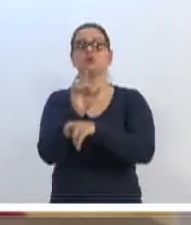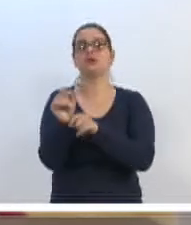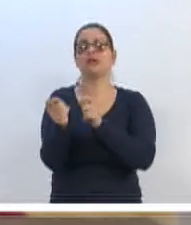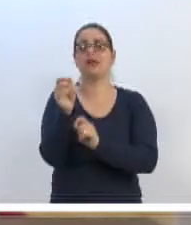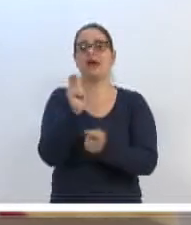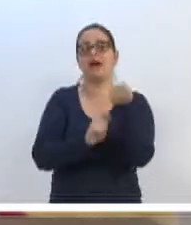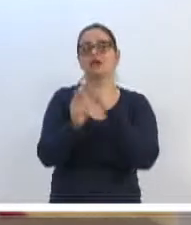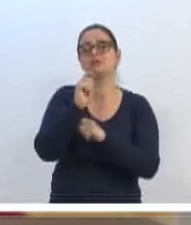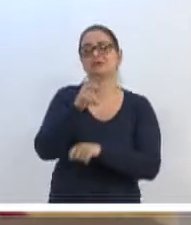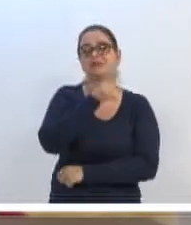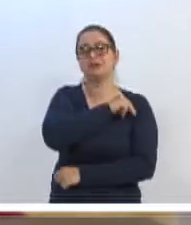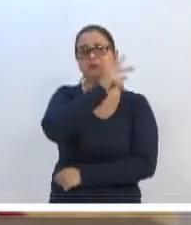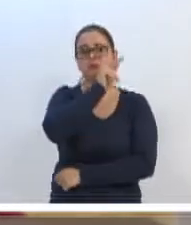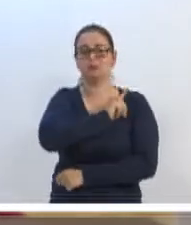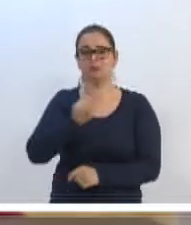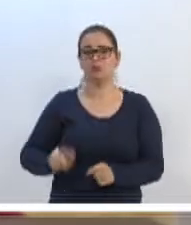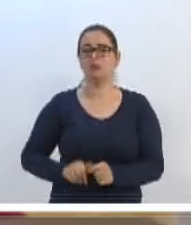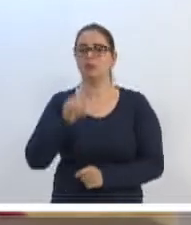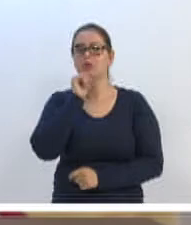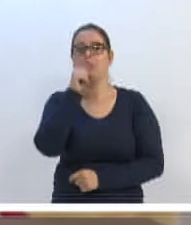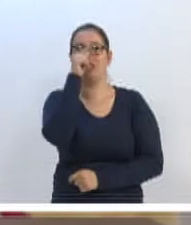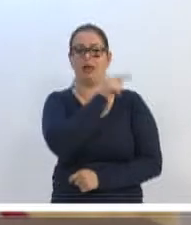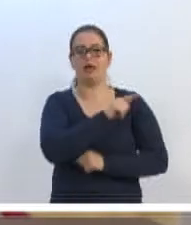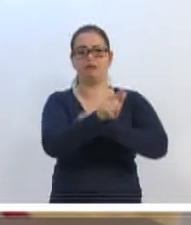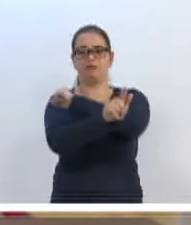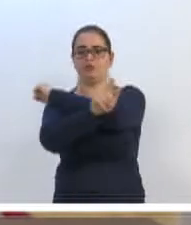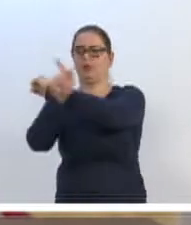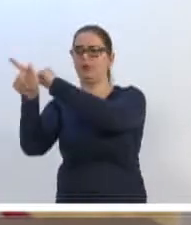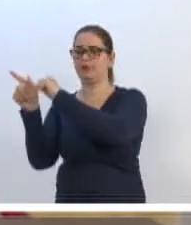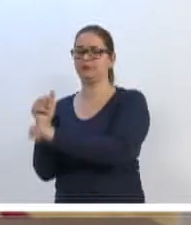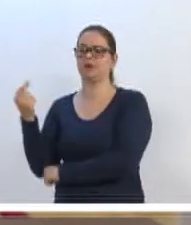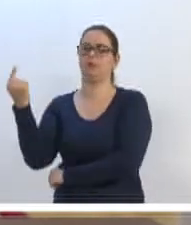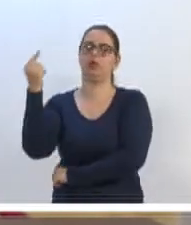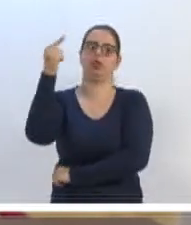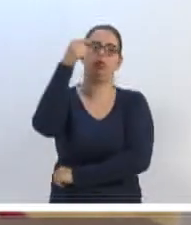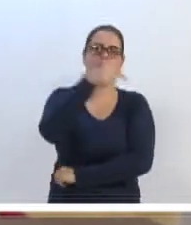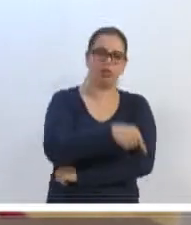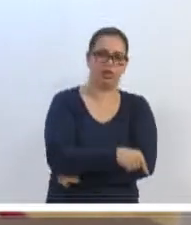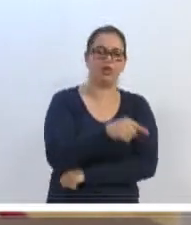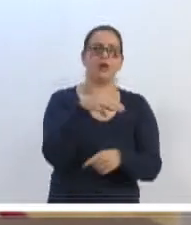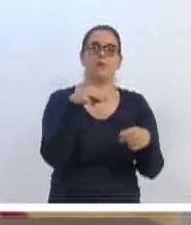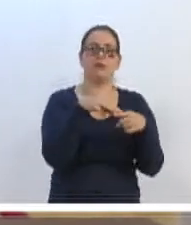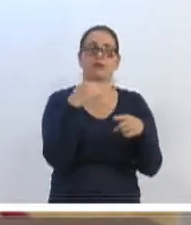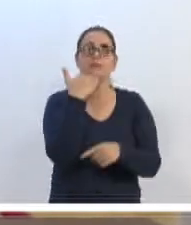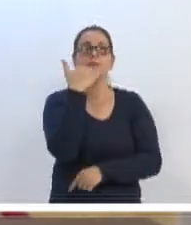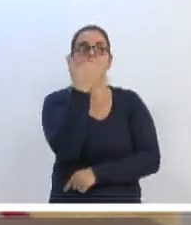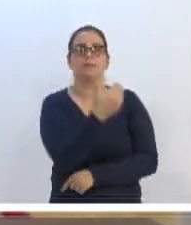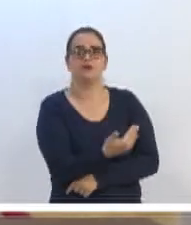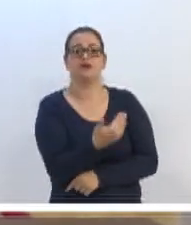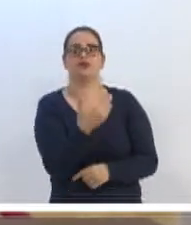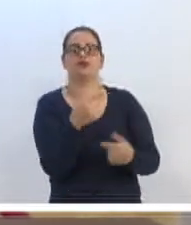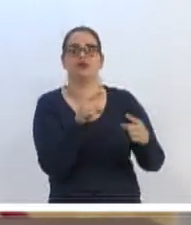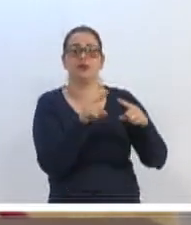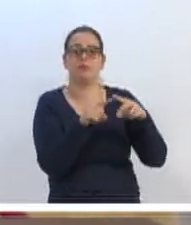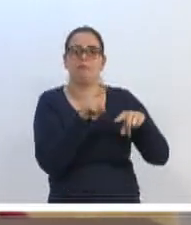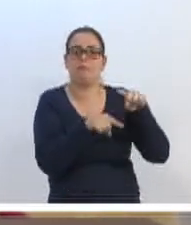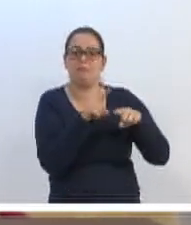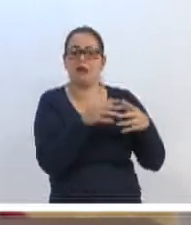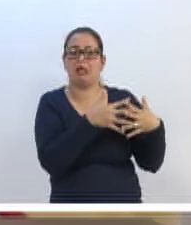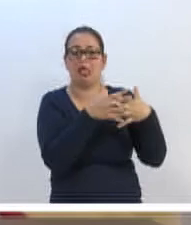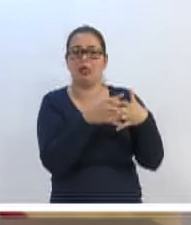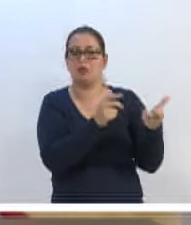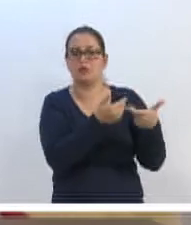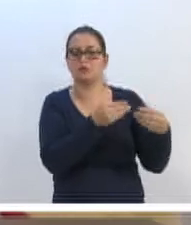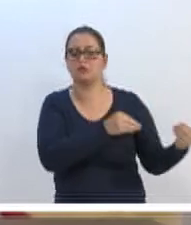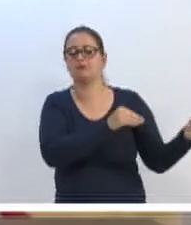administração pública, para que não tenha que sair lá da Intendência do Garcia, vir até o município, solicitar a maquinário para sair daqui e para voltar até lá.